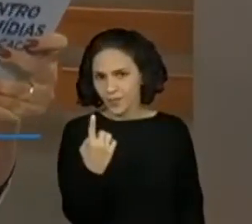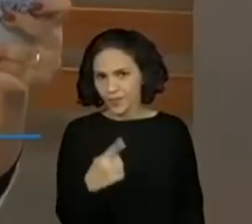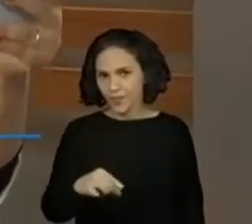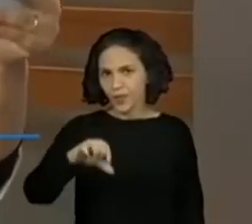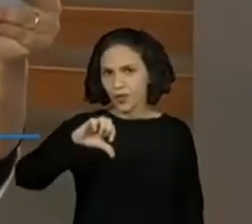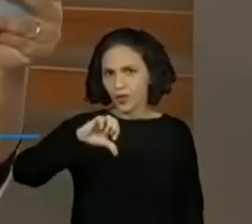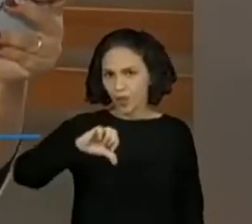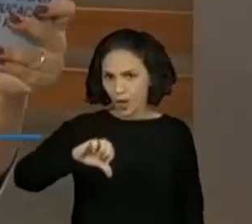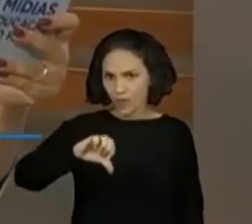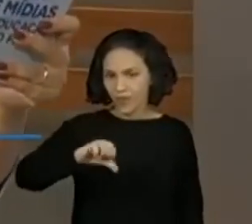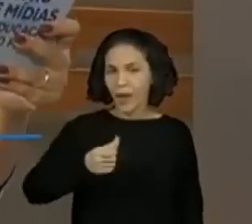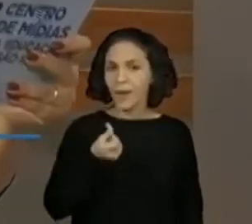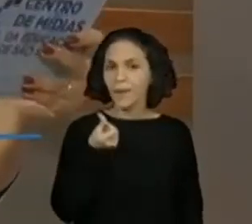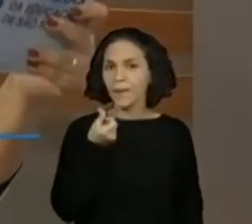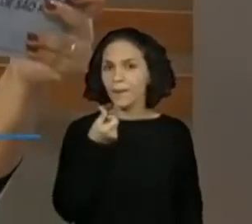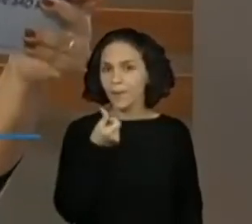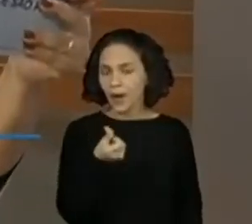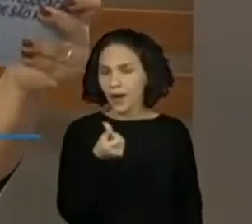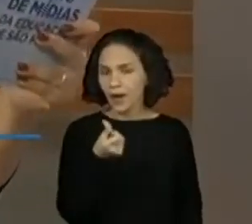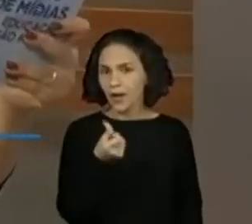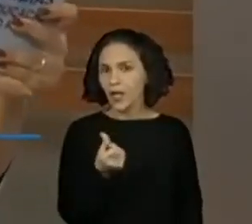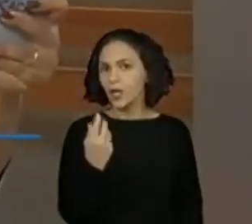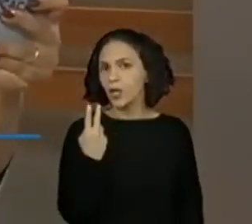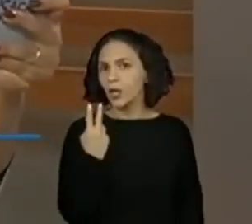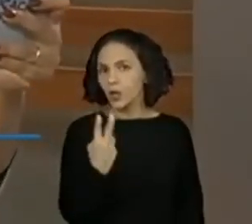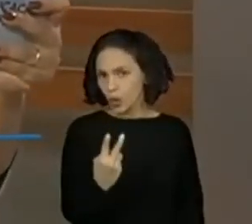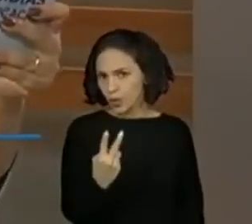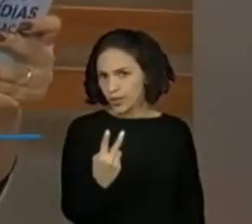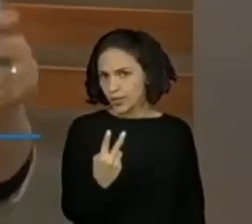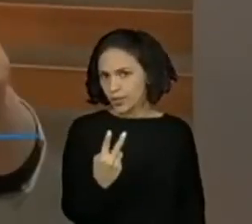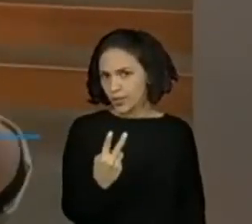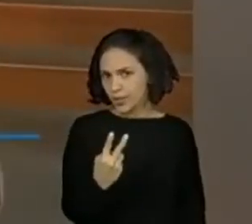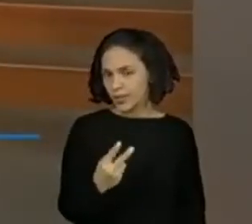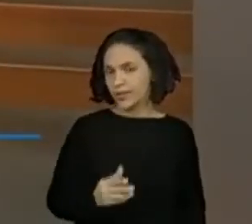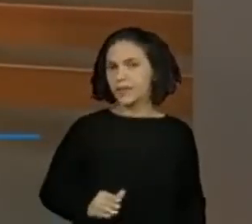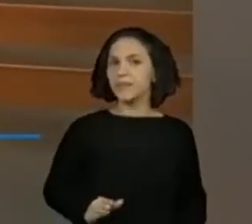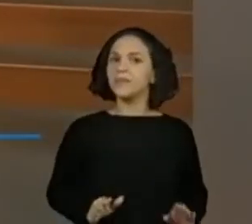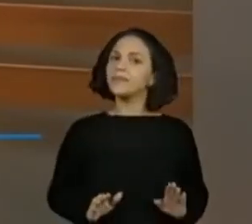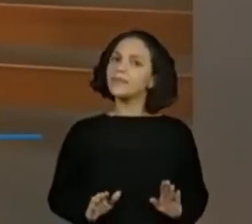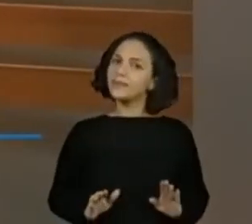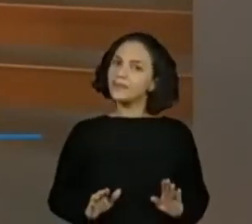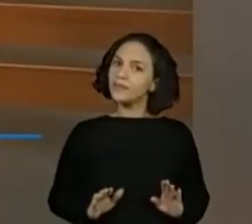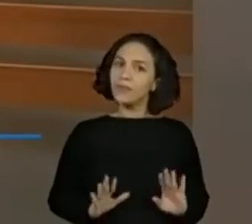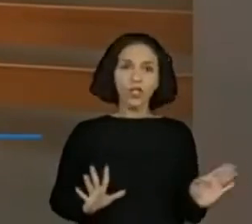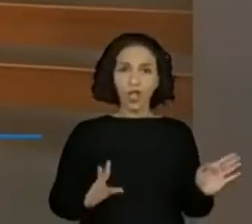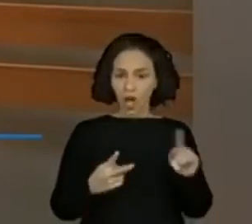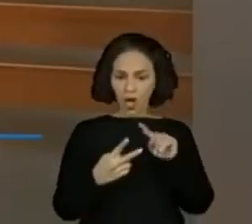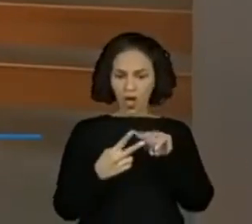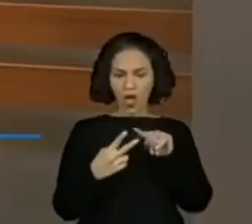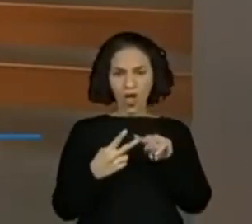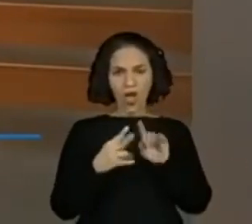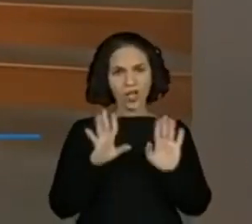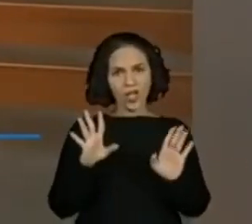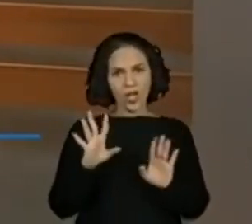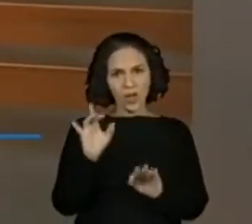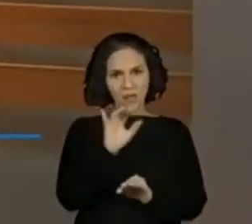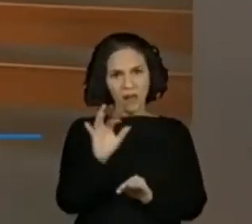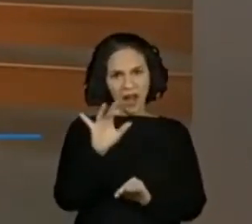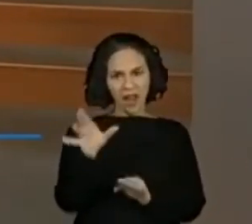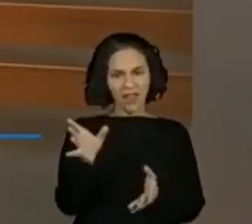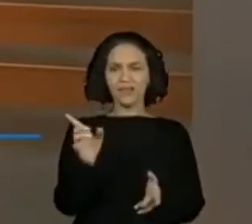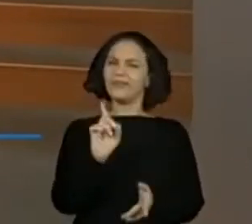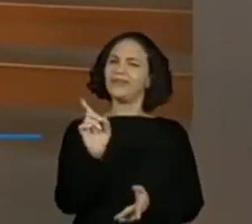Novecentos e sessenta e dois. Mas não era só para falar. Então, vamos escrever por